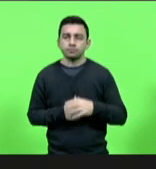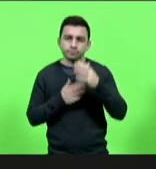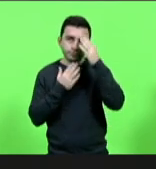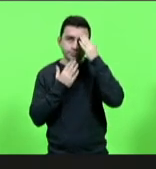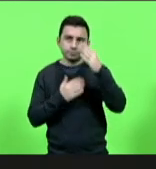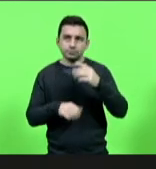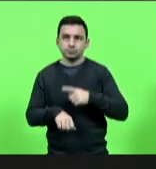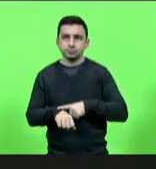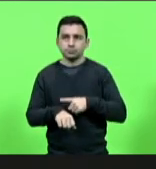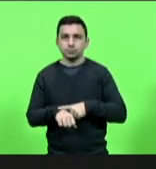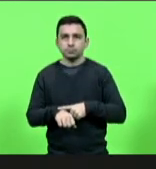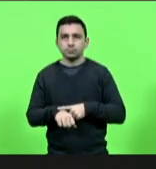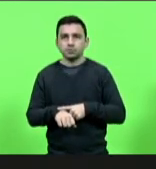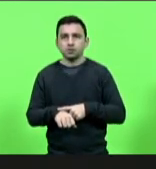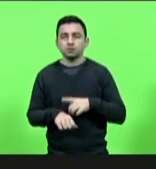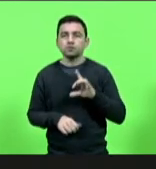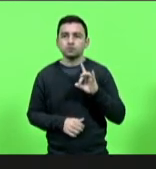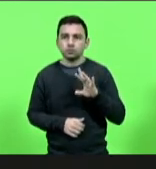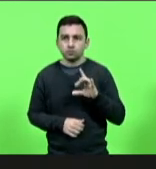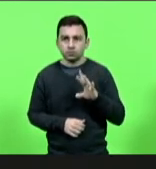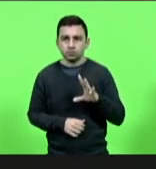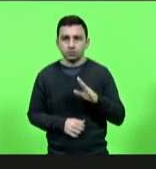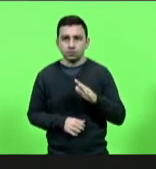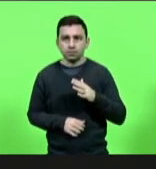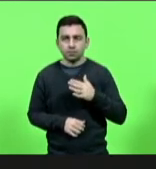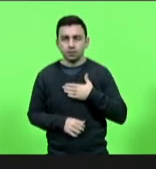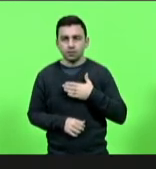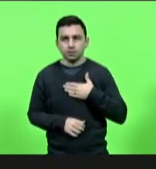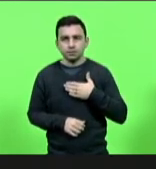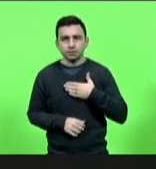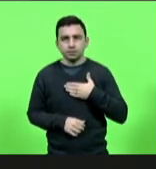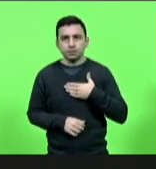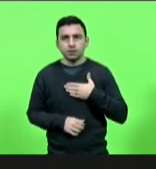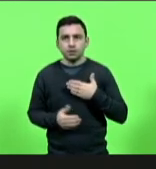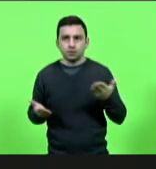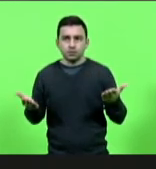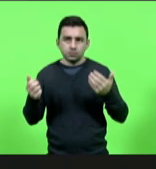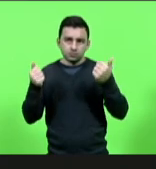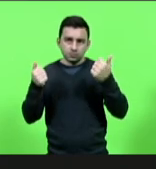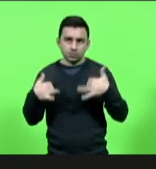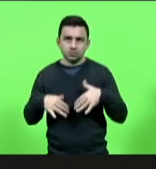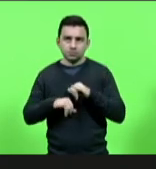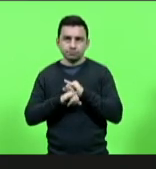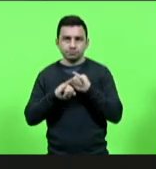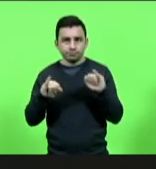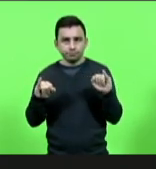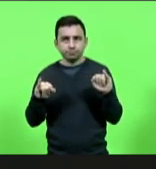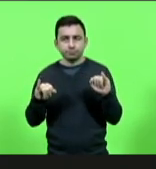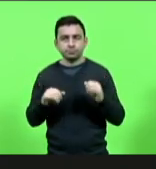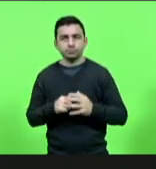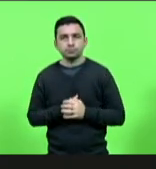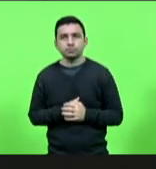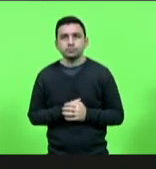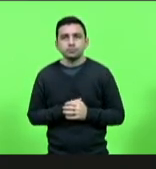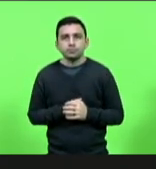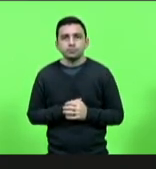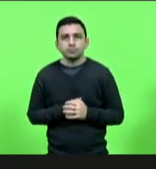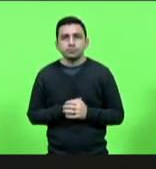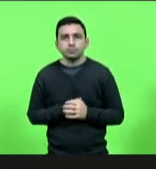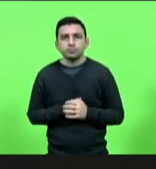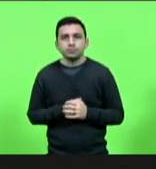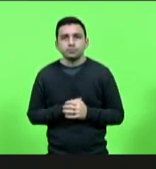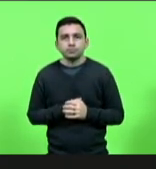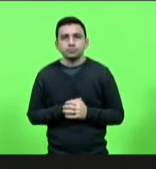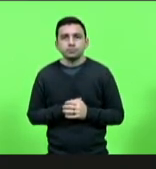o tempo, mas vou fazer só aqui mesmo da mesa uma breve comunicação e uma manifestação que,